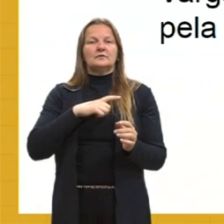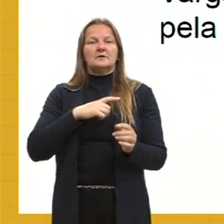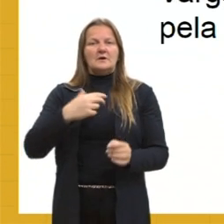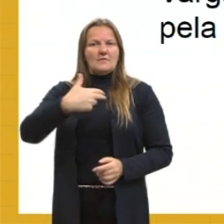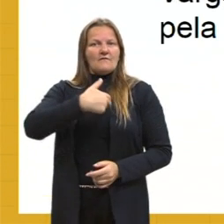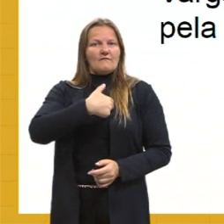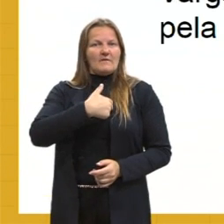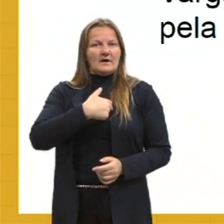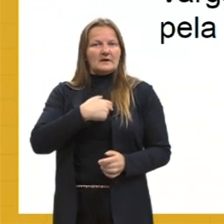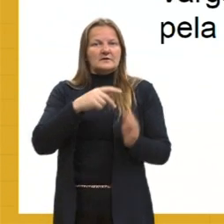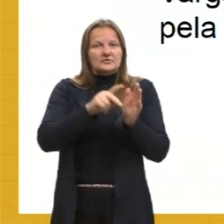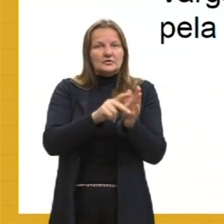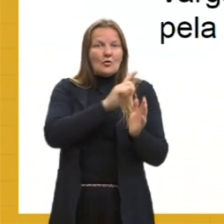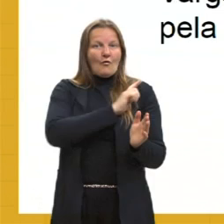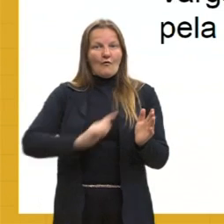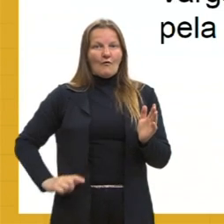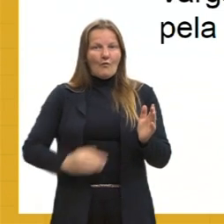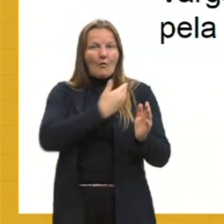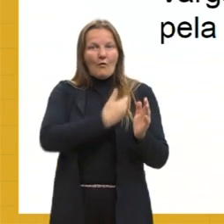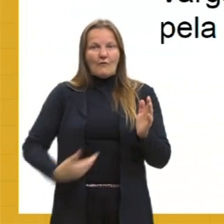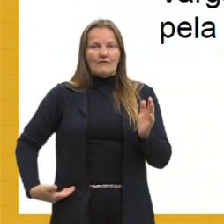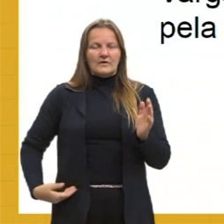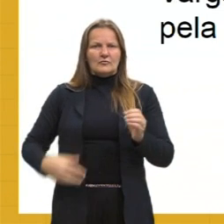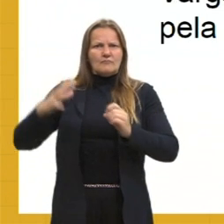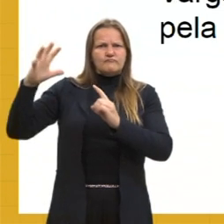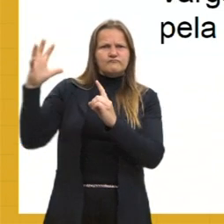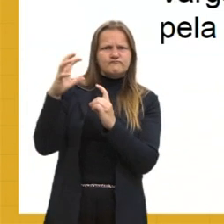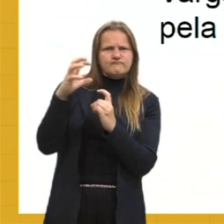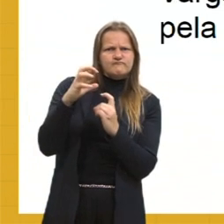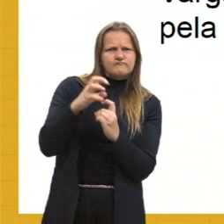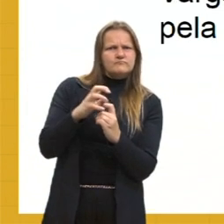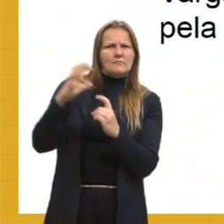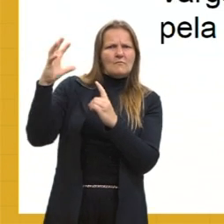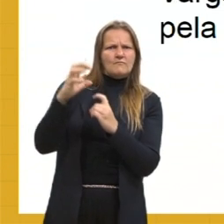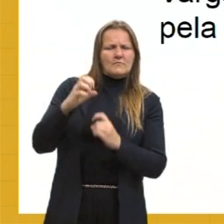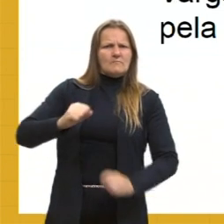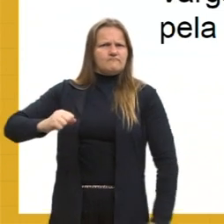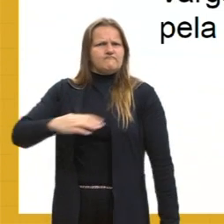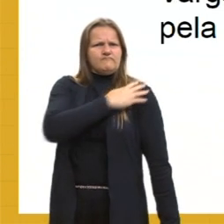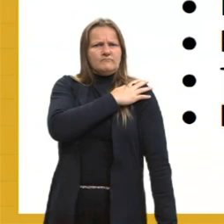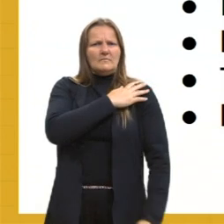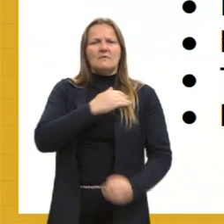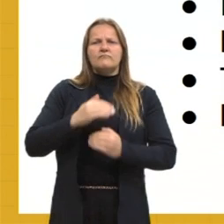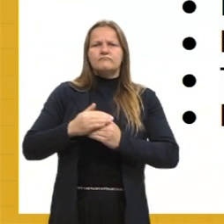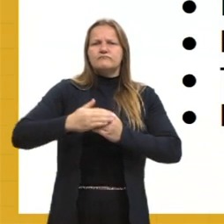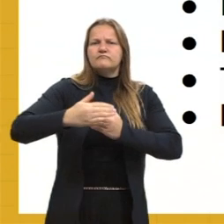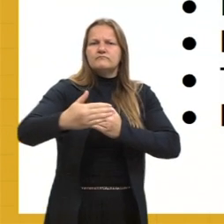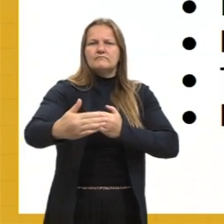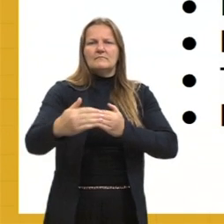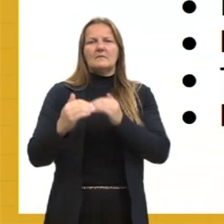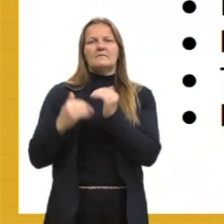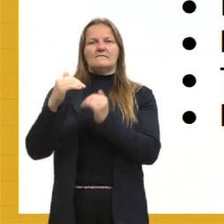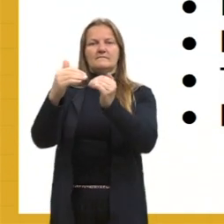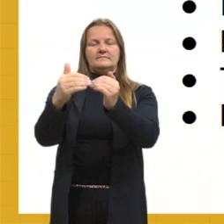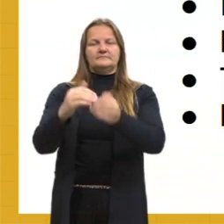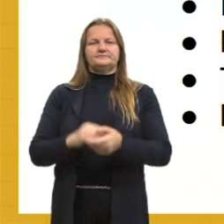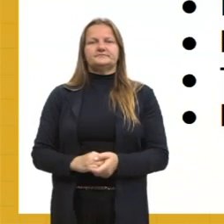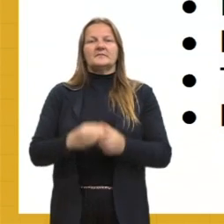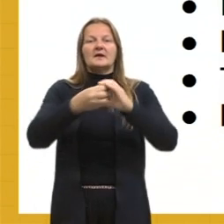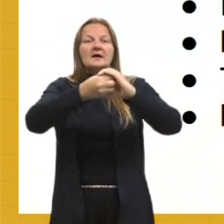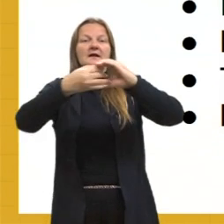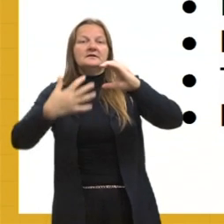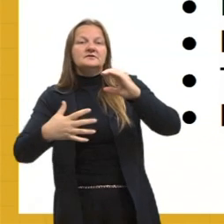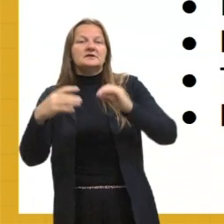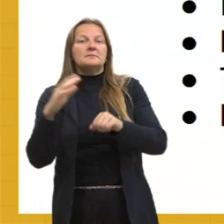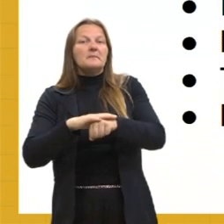fase vai sendo marcada pela repressão, censura e a ditadura, né? Que vai avançando. De características